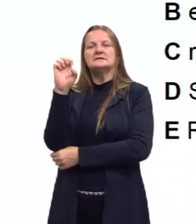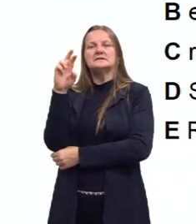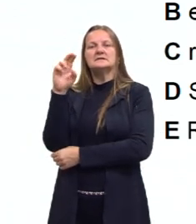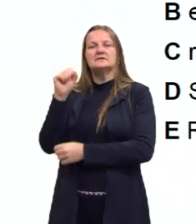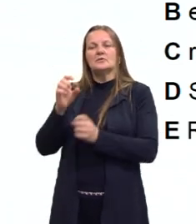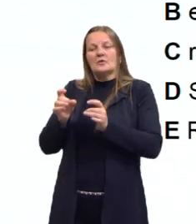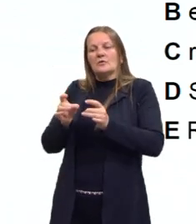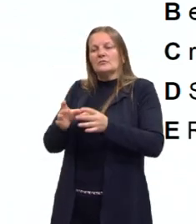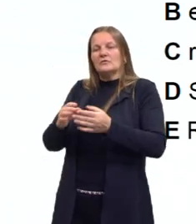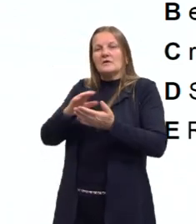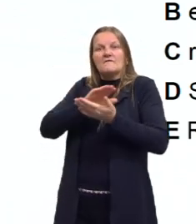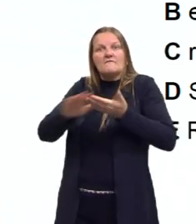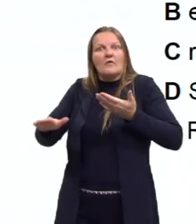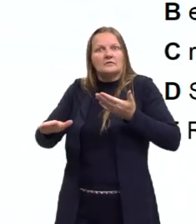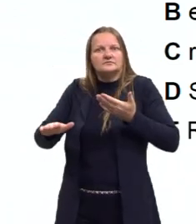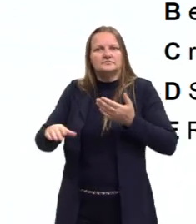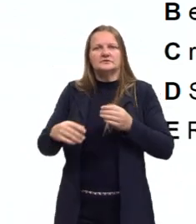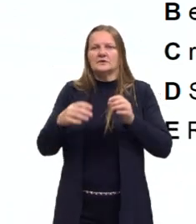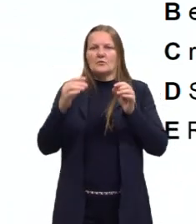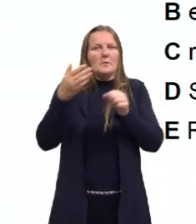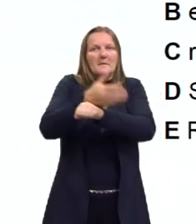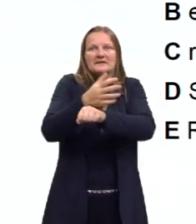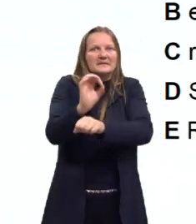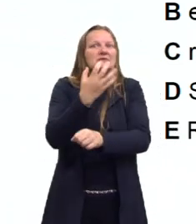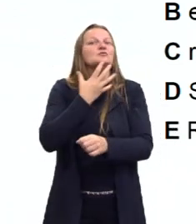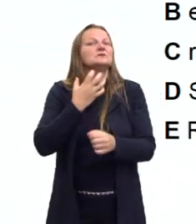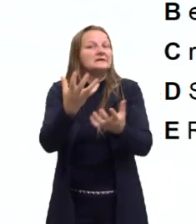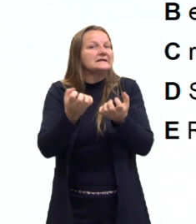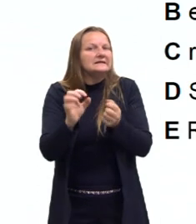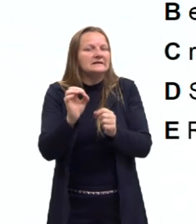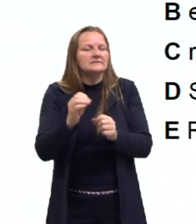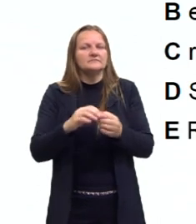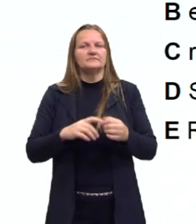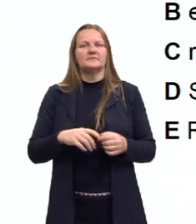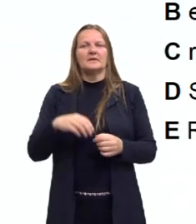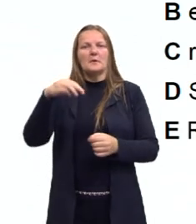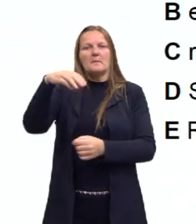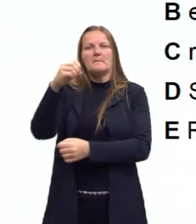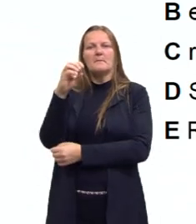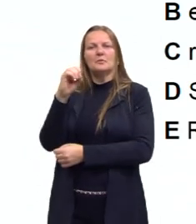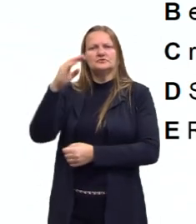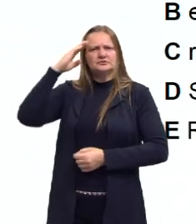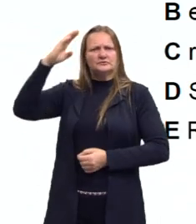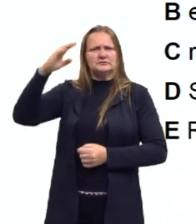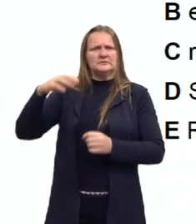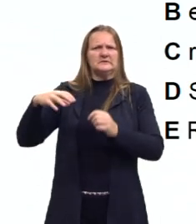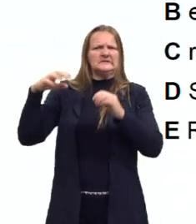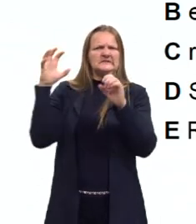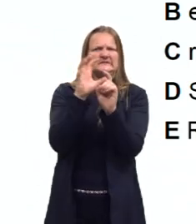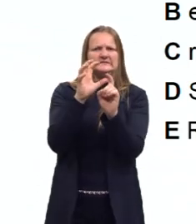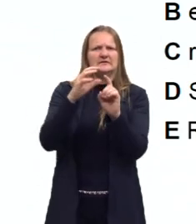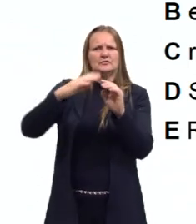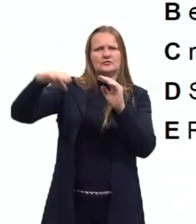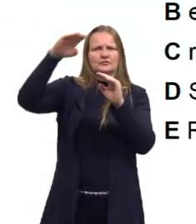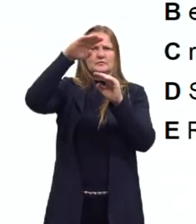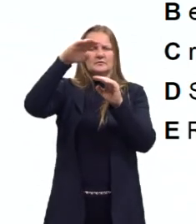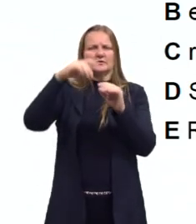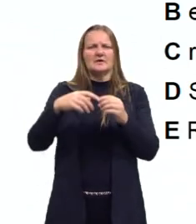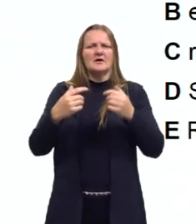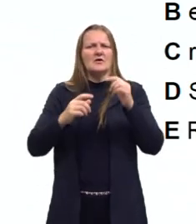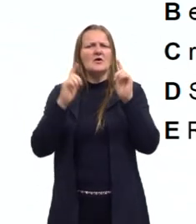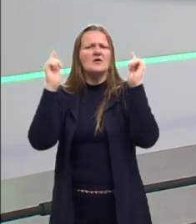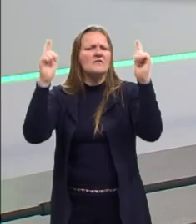vazado da guerra, ele foge, não quer participar, é um crime. Motins militares contra os superiores, greves nas